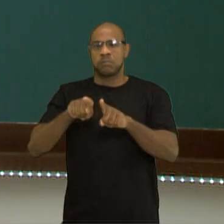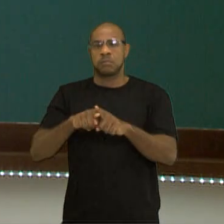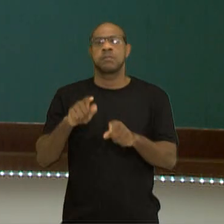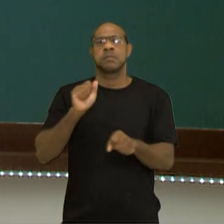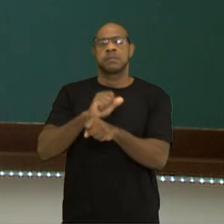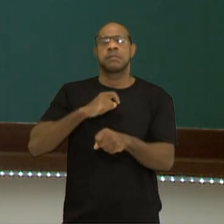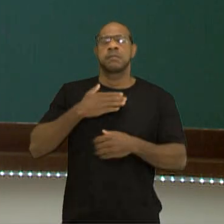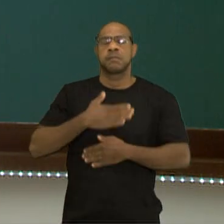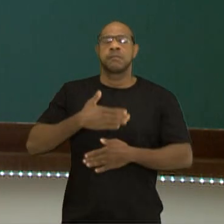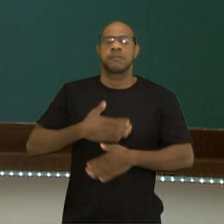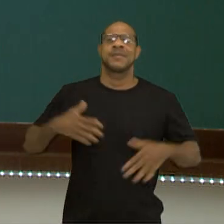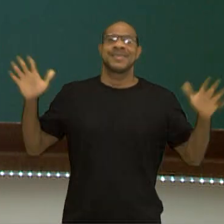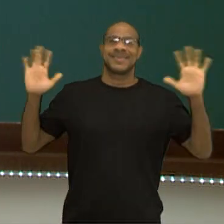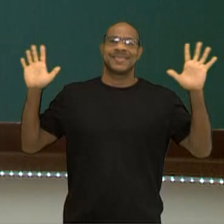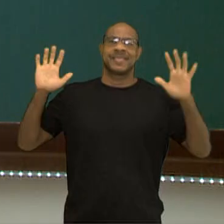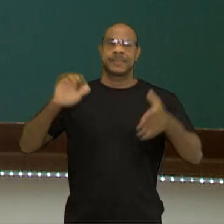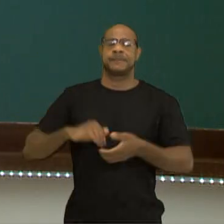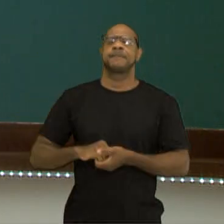gostado. Até breve!